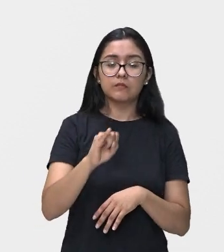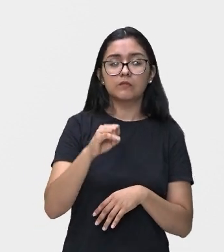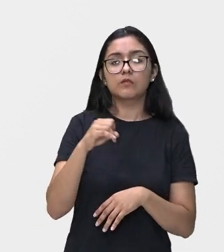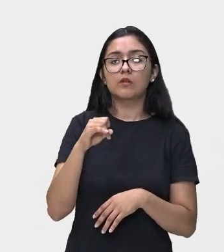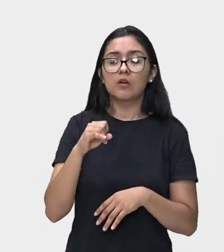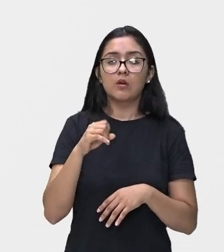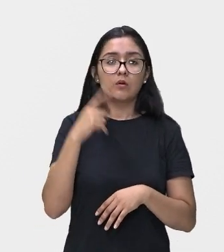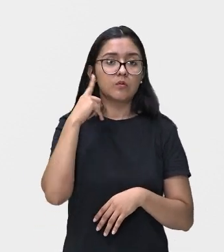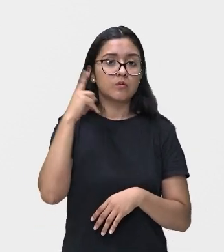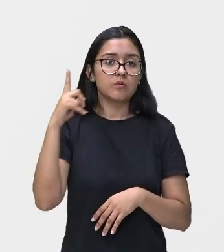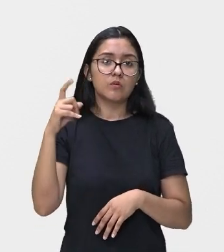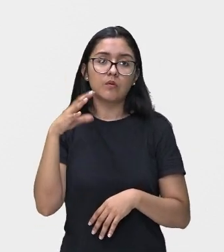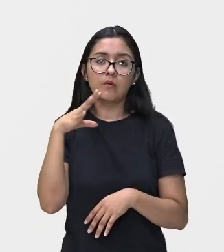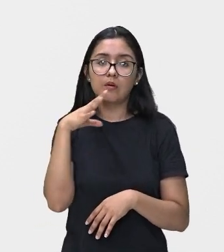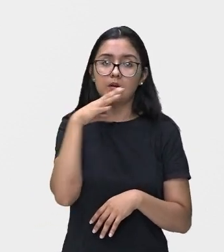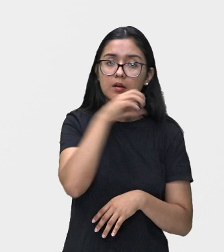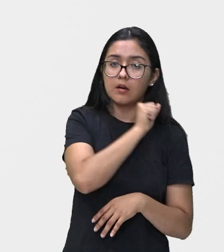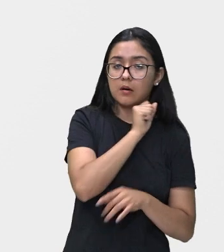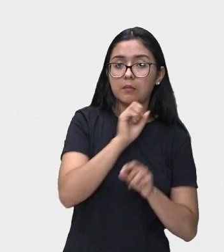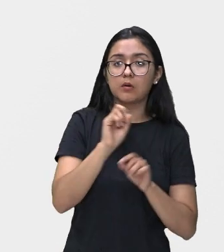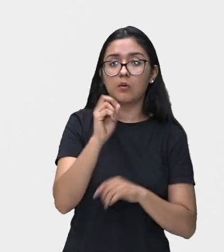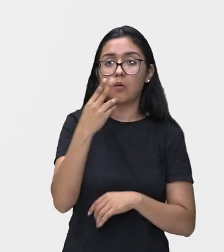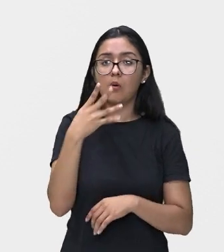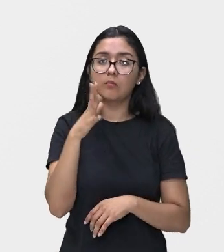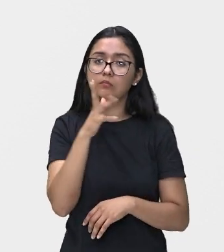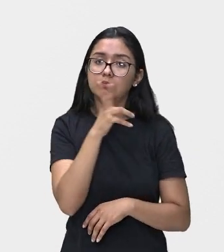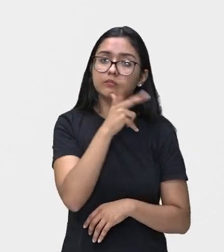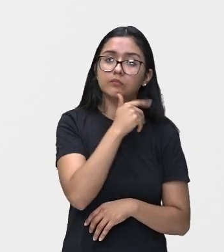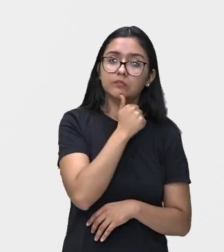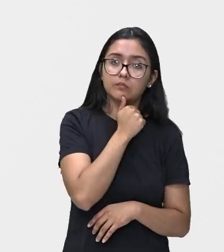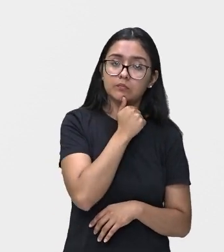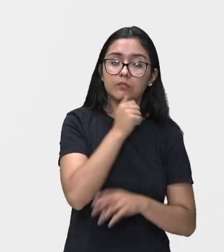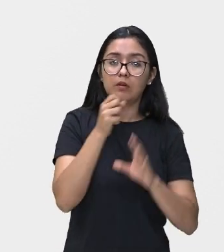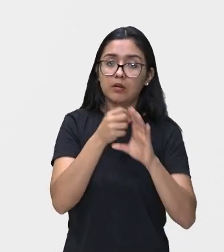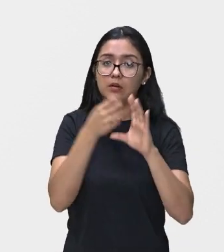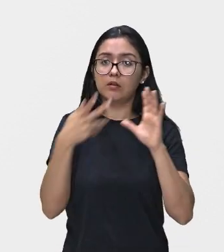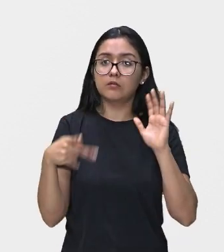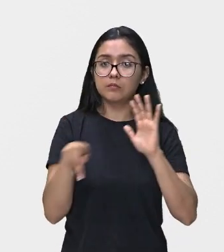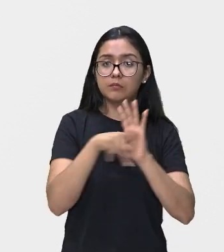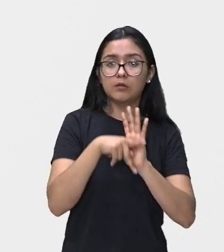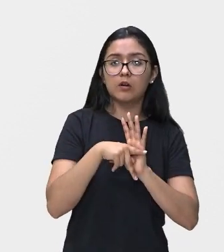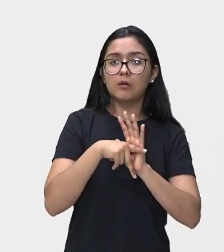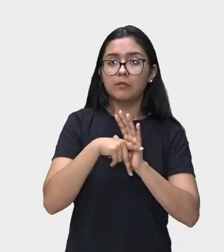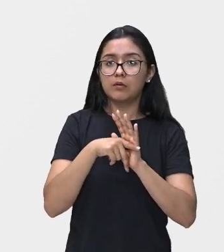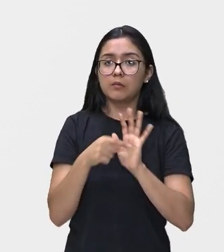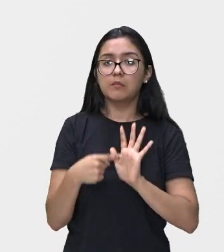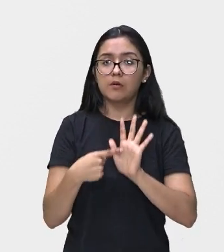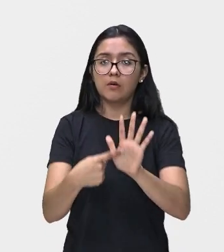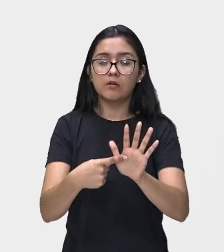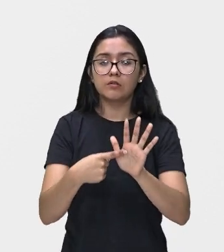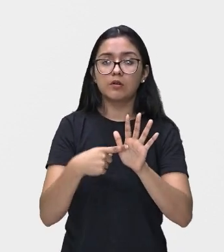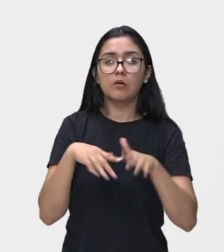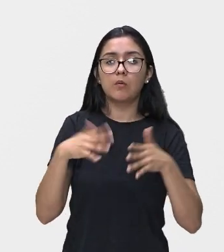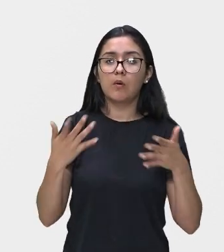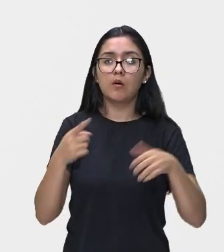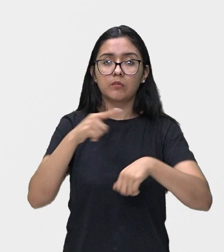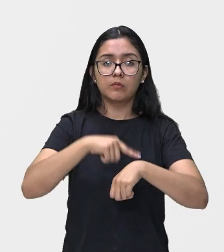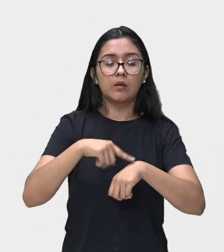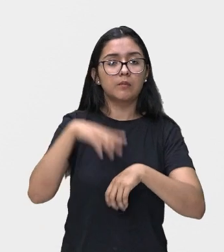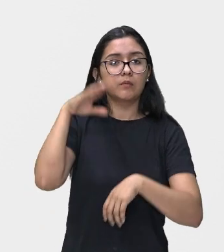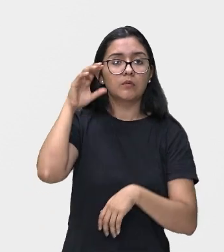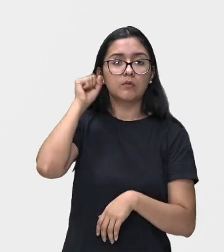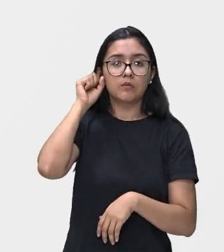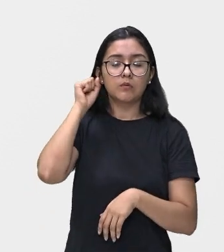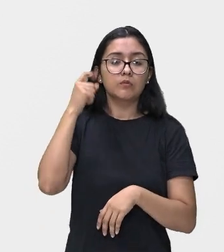longo. É a característica que revela o tempo de emissão de um som. Depende do tempo que